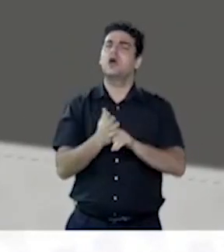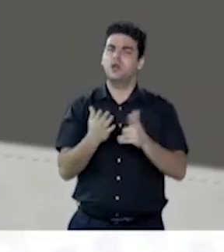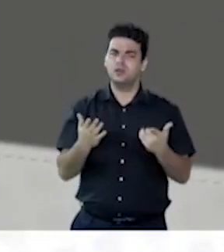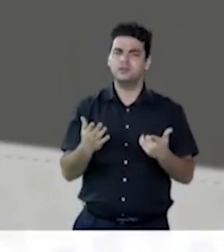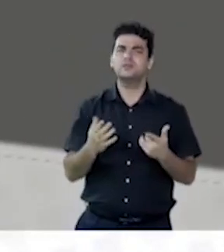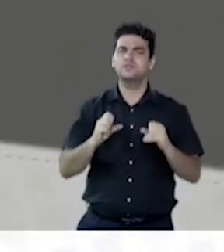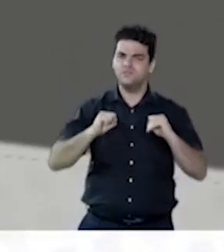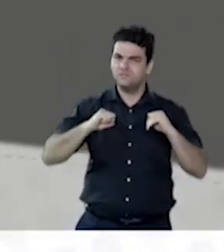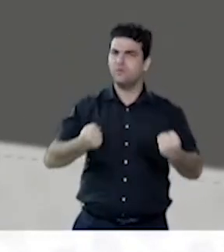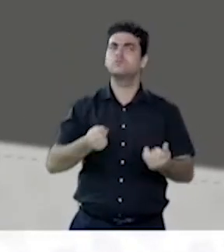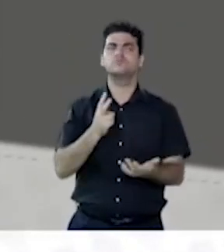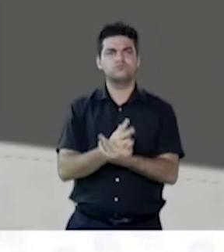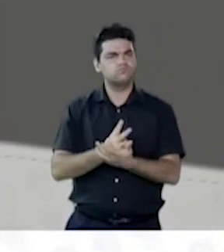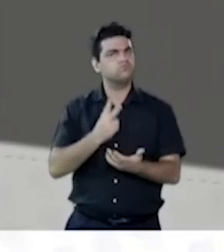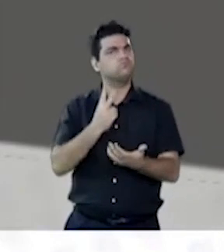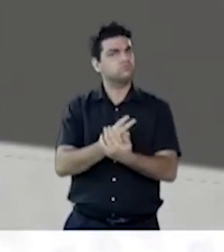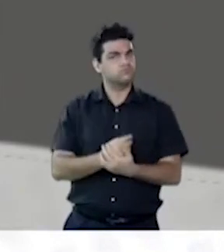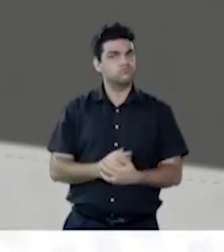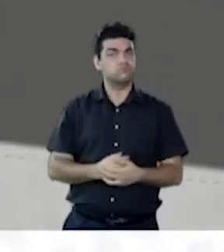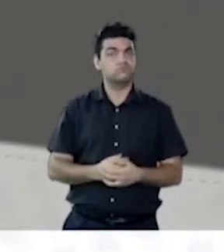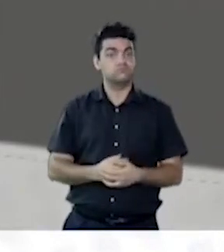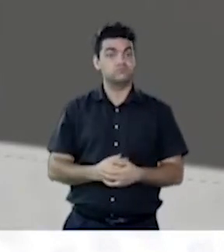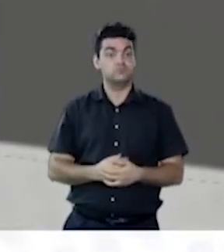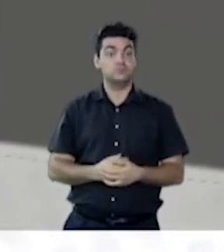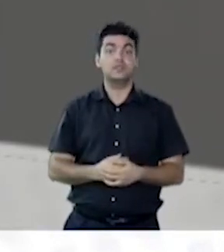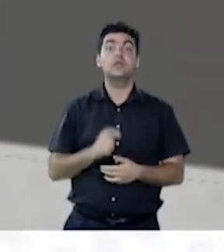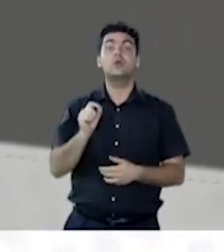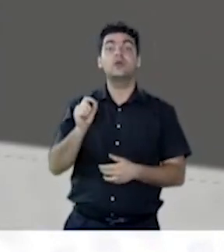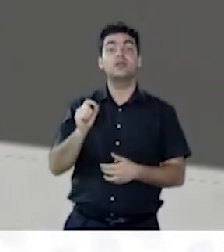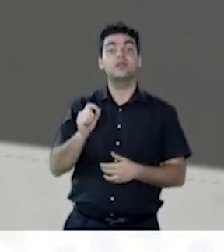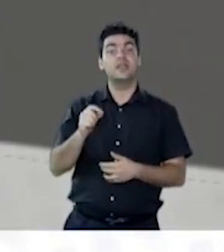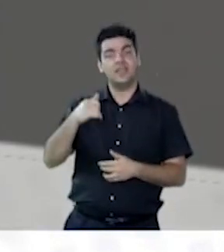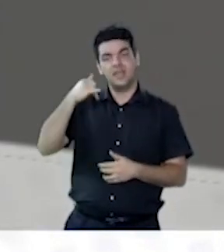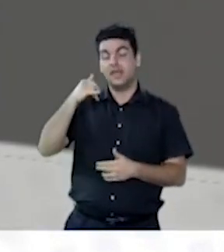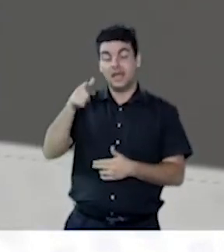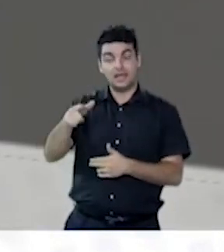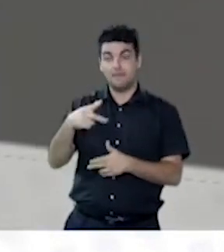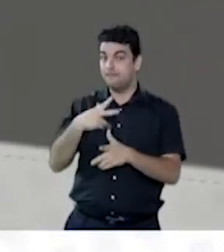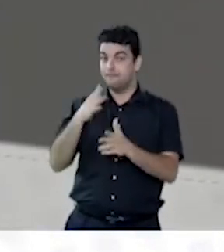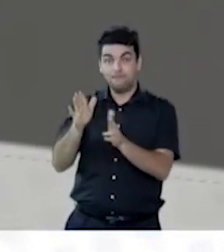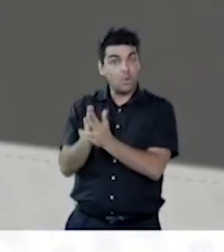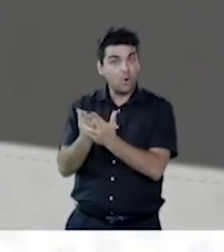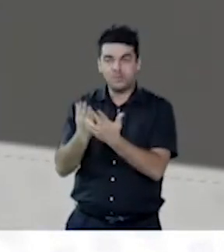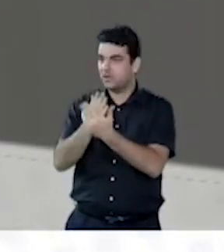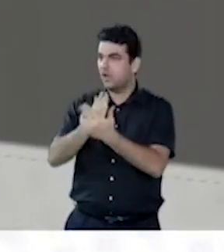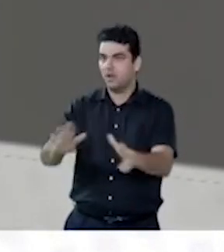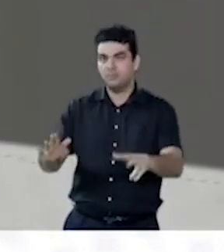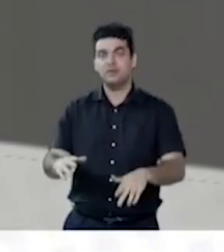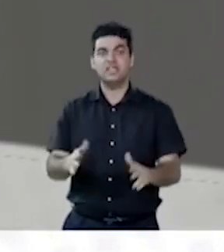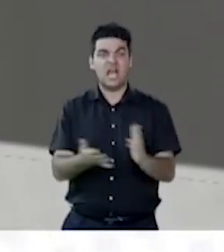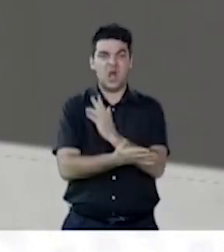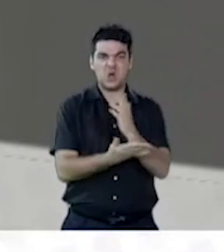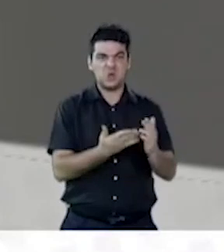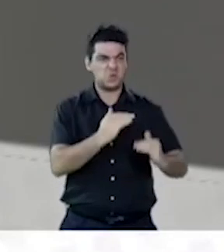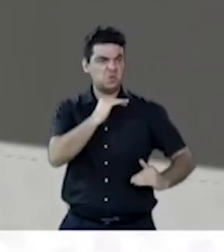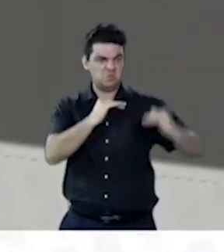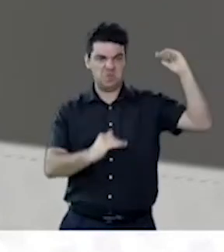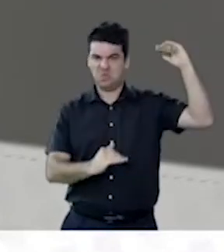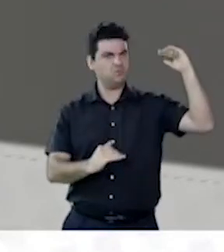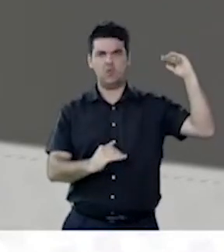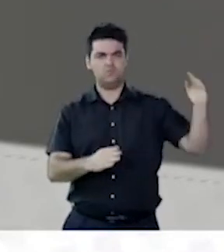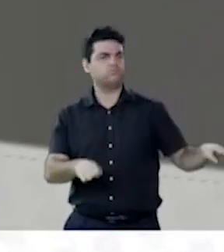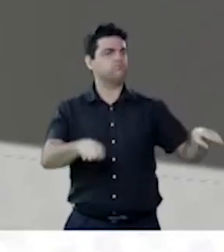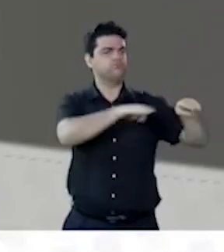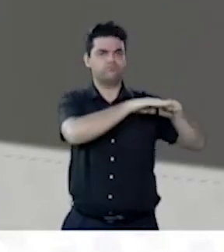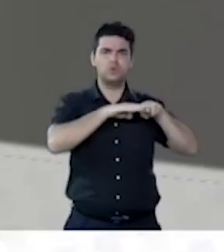inacabada que inclui derrotar a pobreza extrema, as desigualdades injustas e conseguir